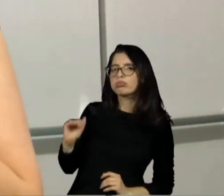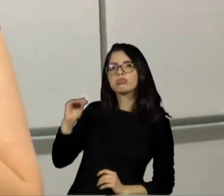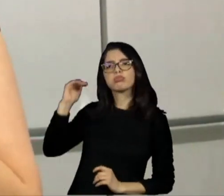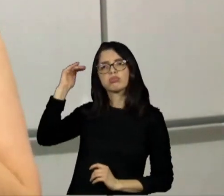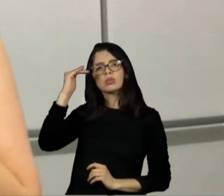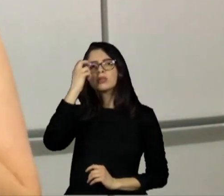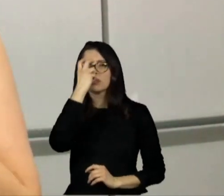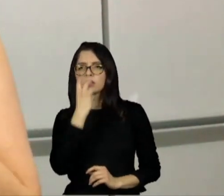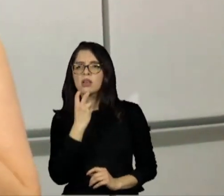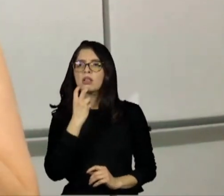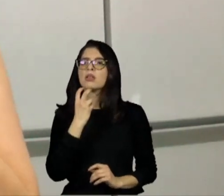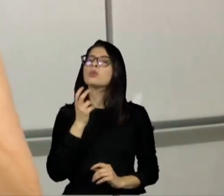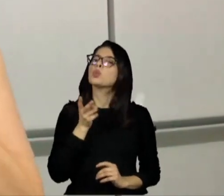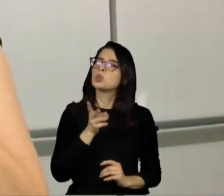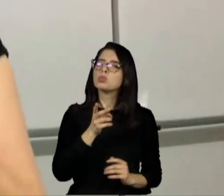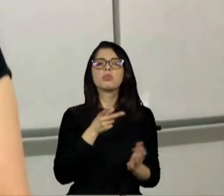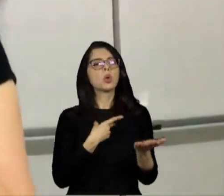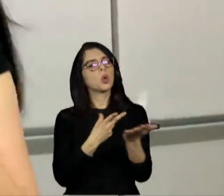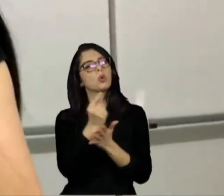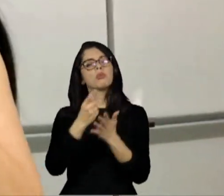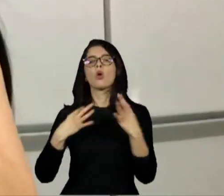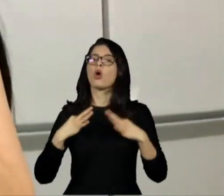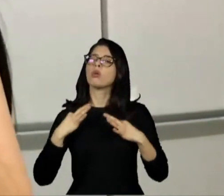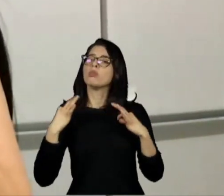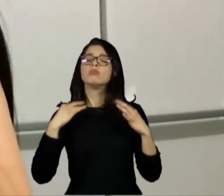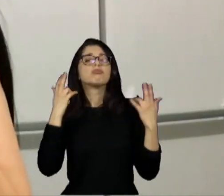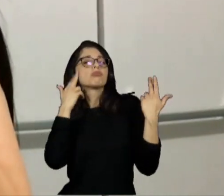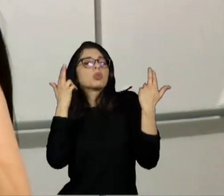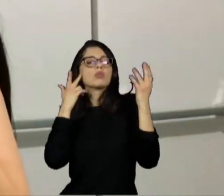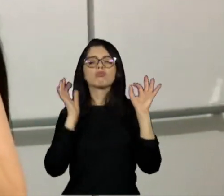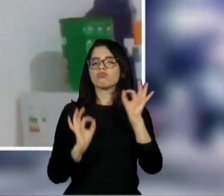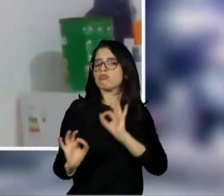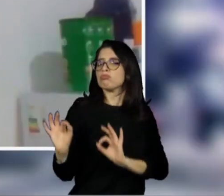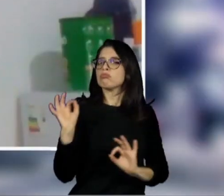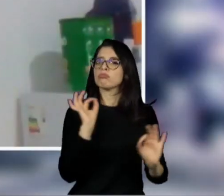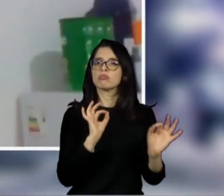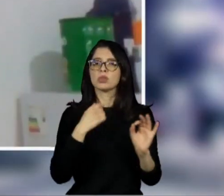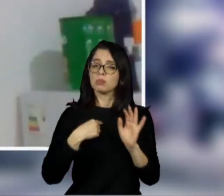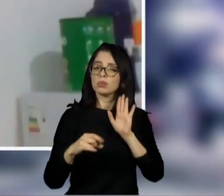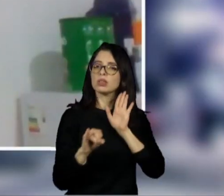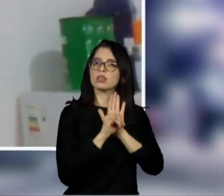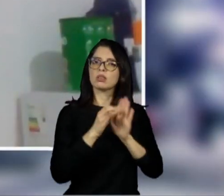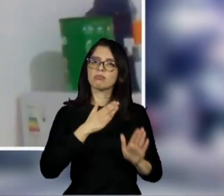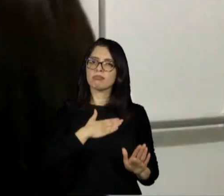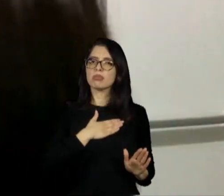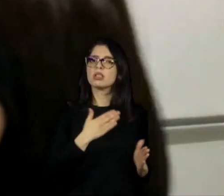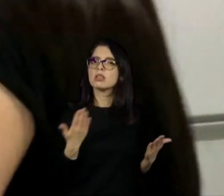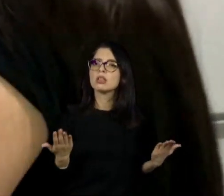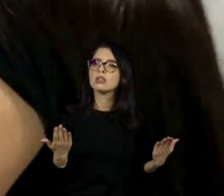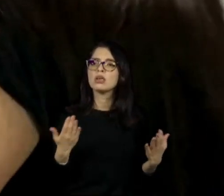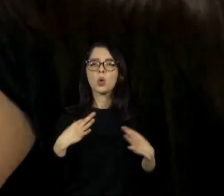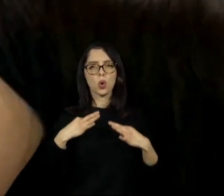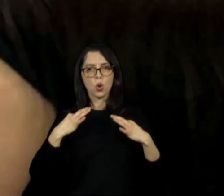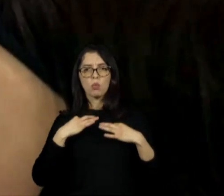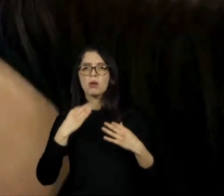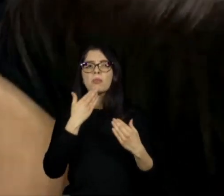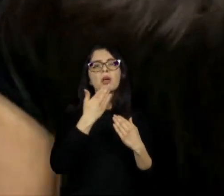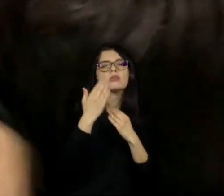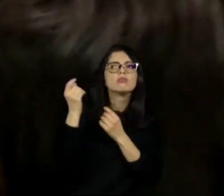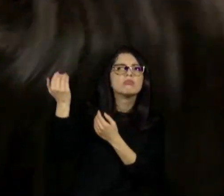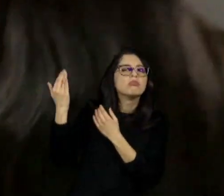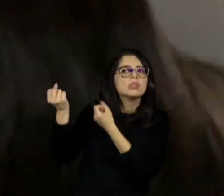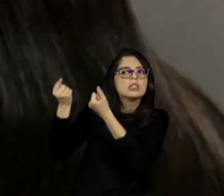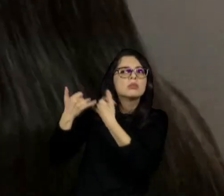comprando as roupas que eu sempre gostei, tendo o meu estilo. E para comprar as minhas roupas, peço auxílio para a